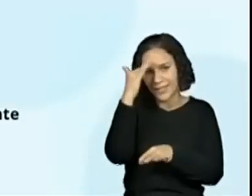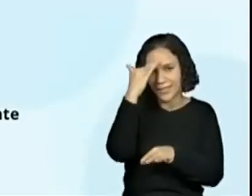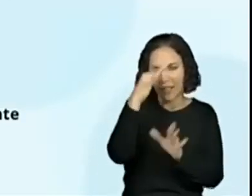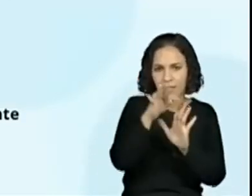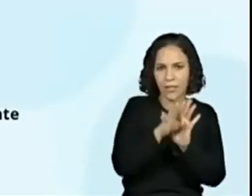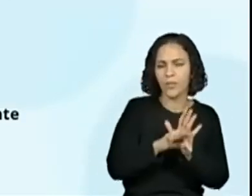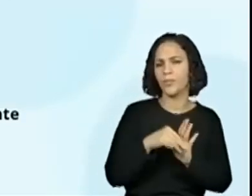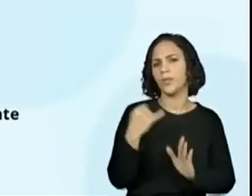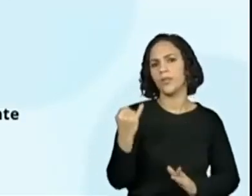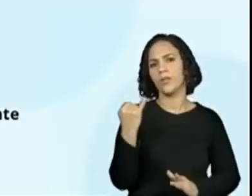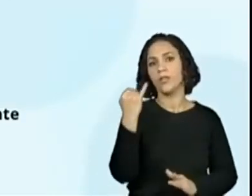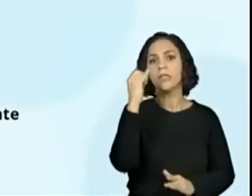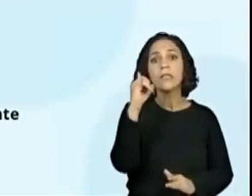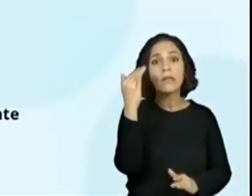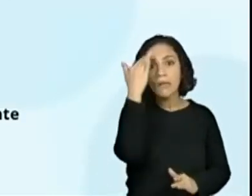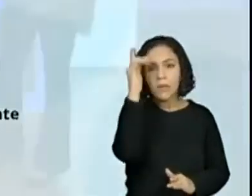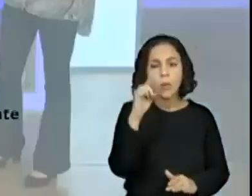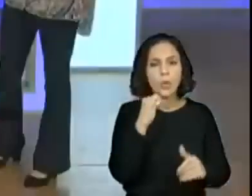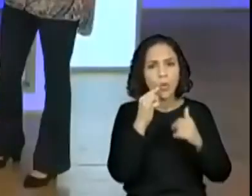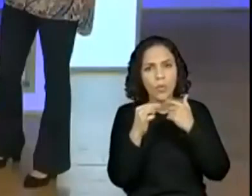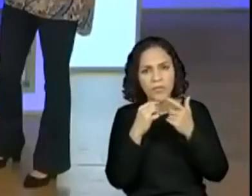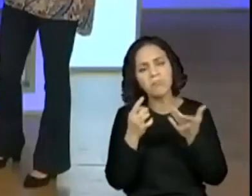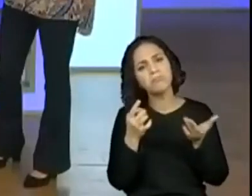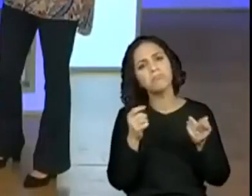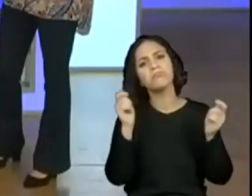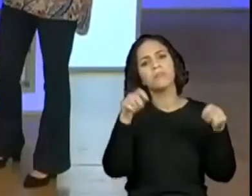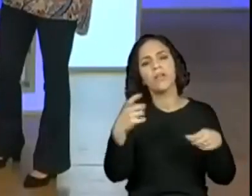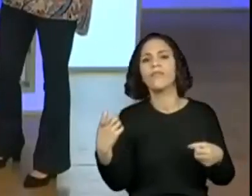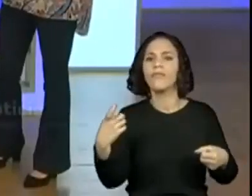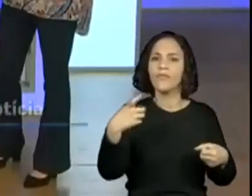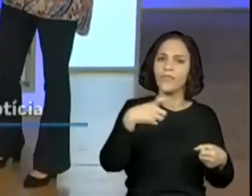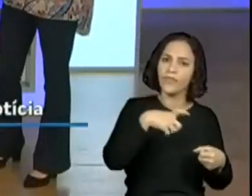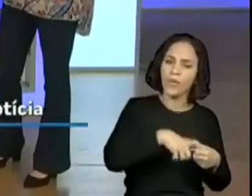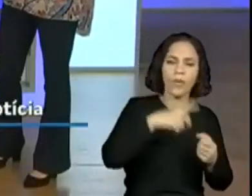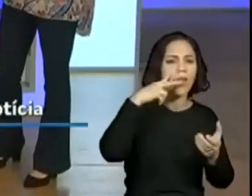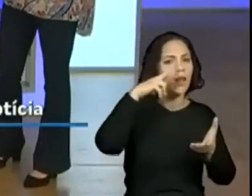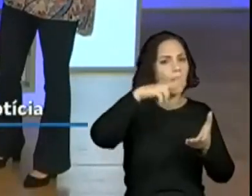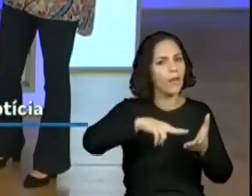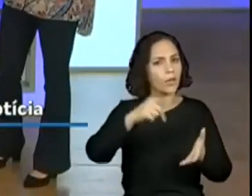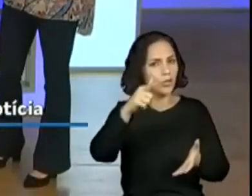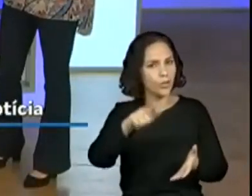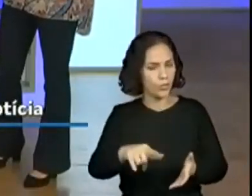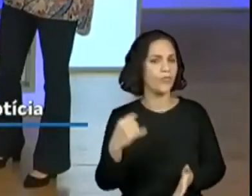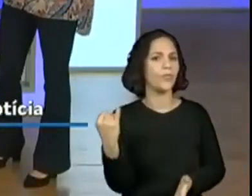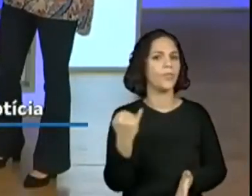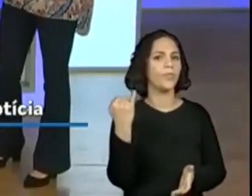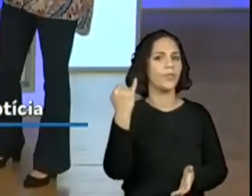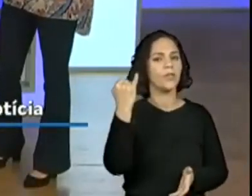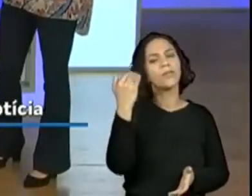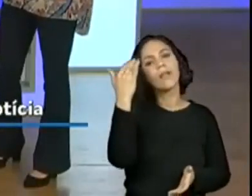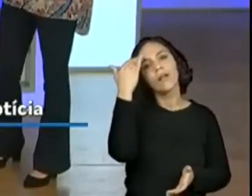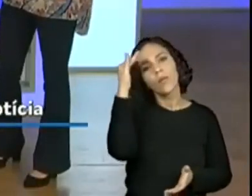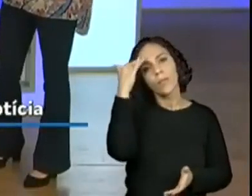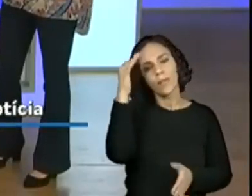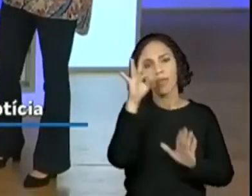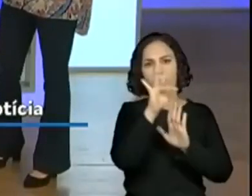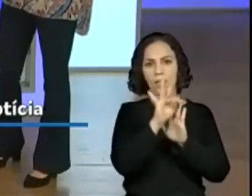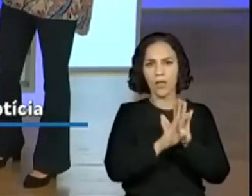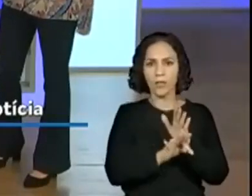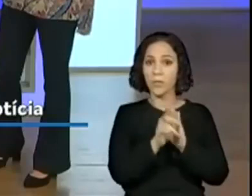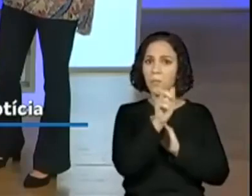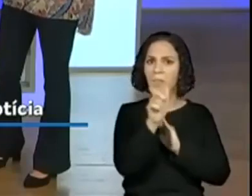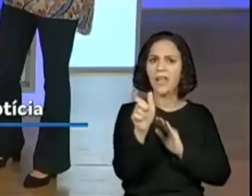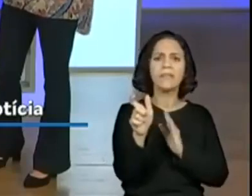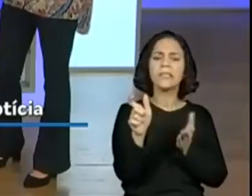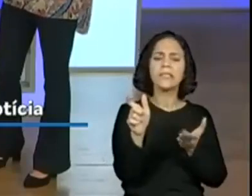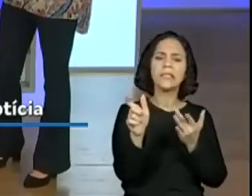Importante isso. Sim, e se não tiver entendido algum ponto, nós podemos voltar, reler, isso é muito importante na compreensão do texto, né? Alguma palavra